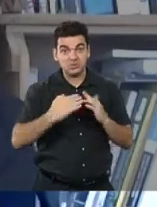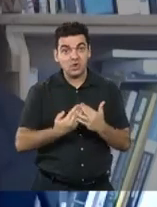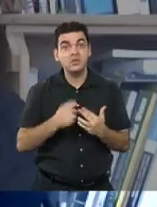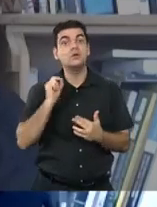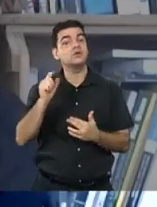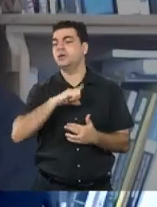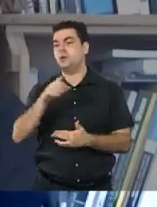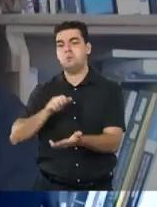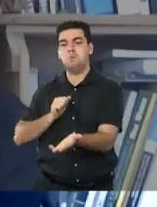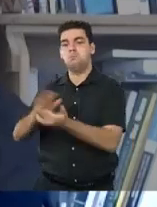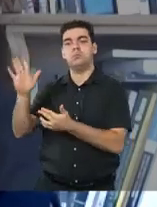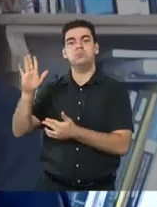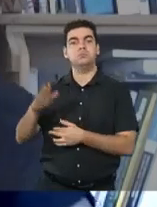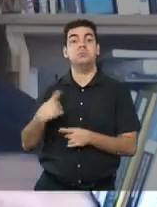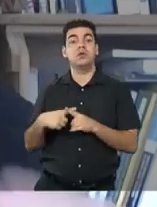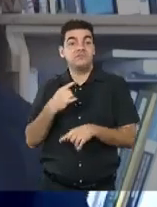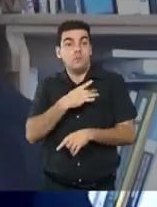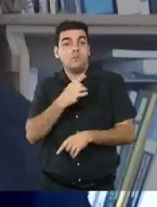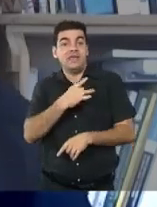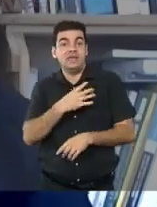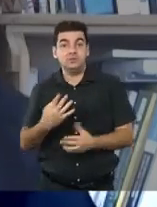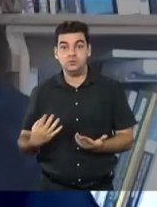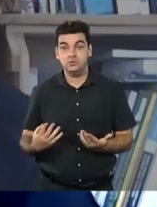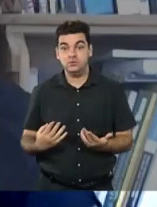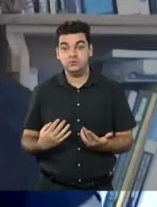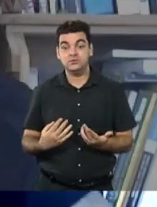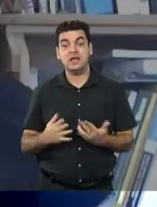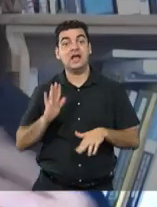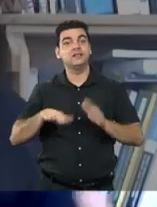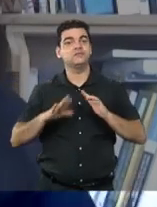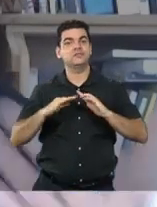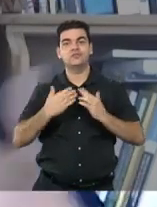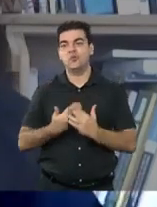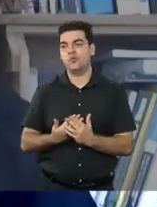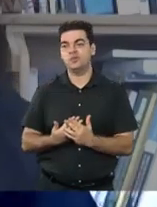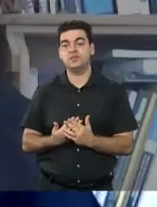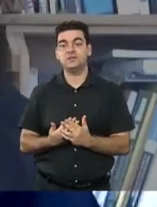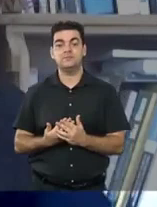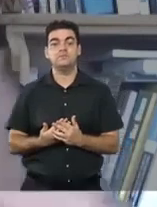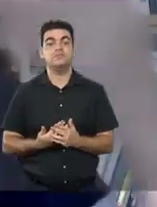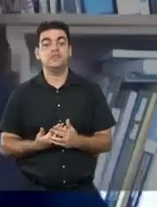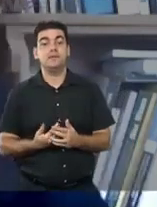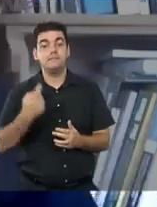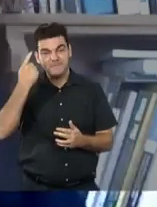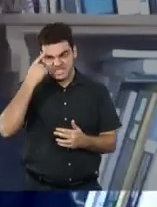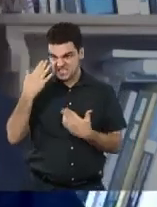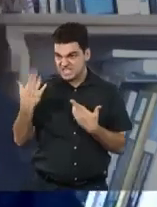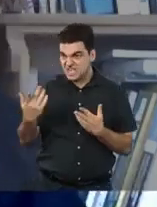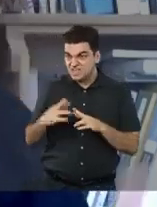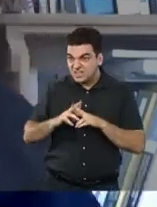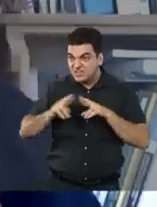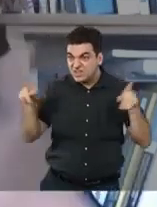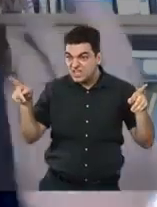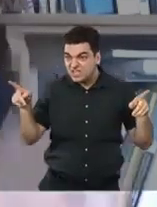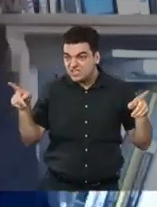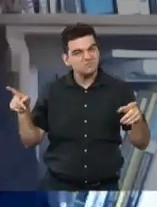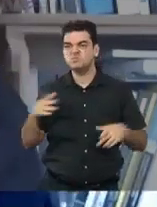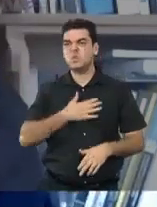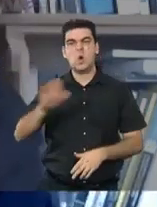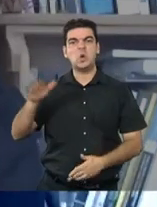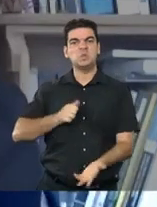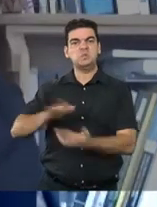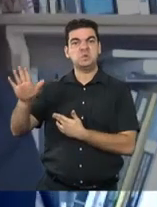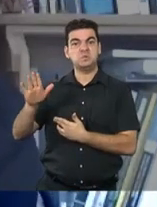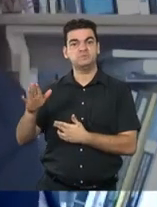Existe expulsão escolar porque as escolas acabam expulsando qualquer corpo que emane diversidade, que emane